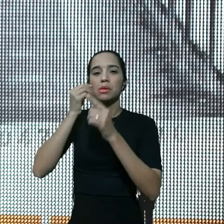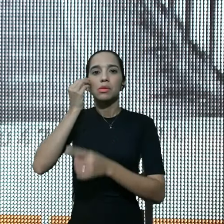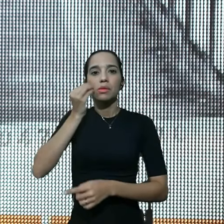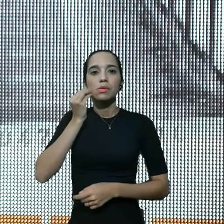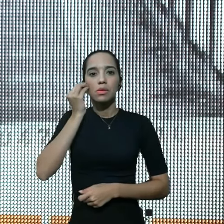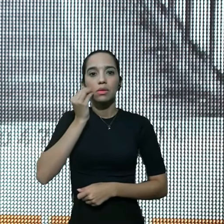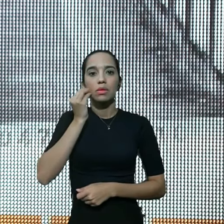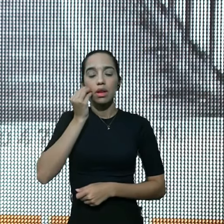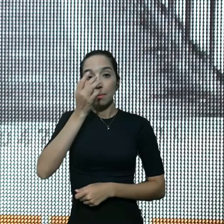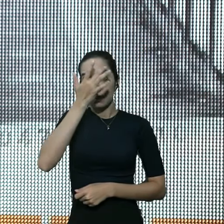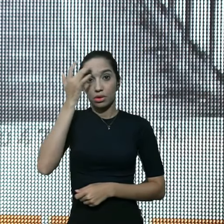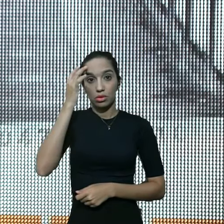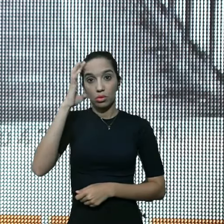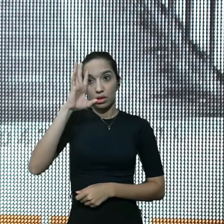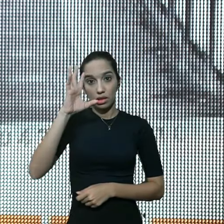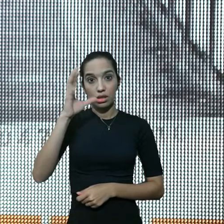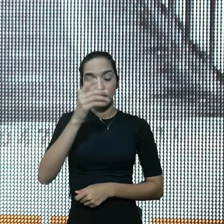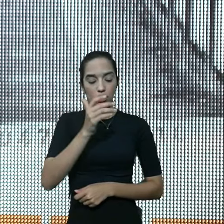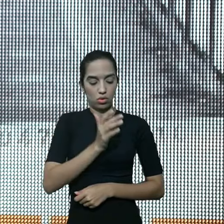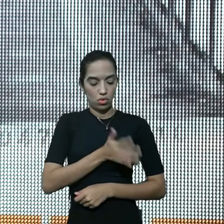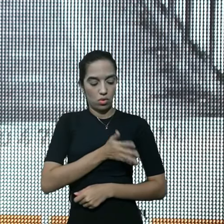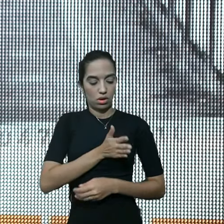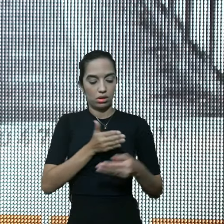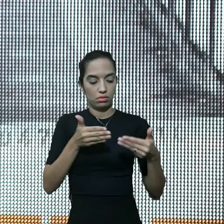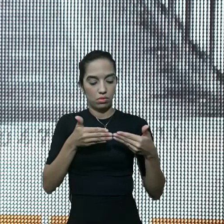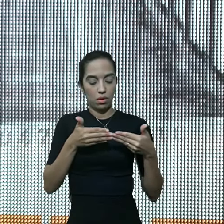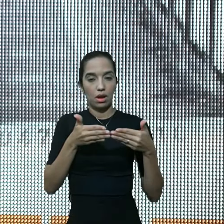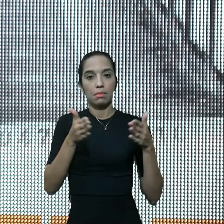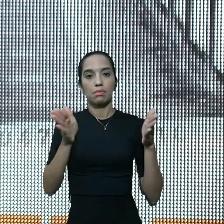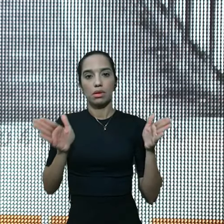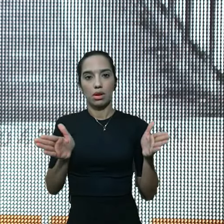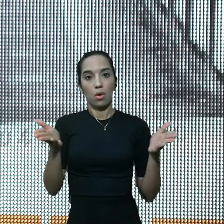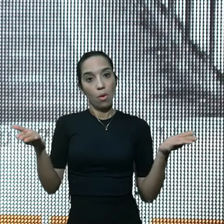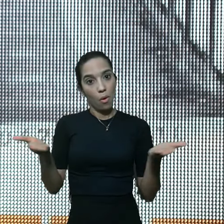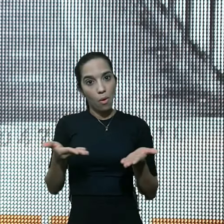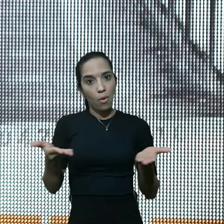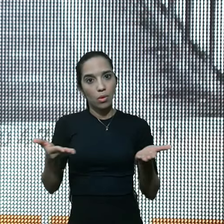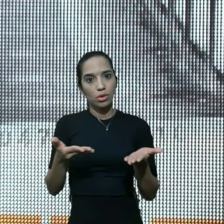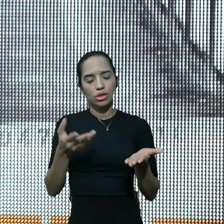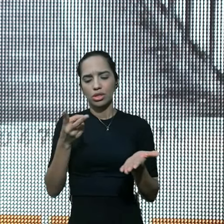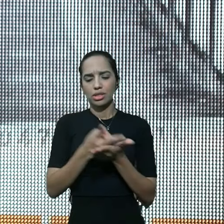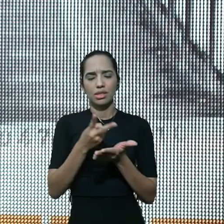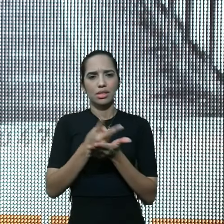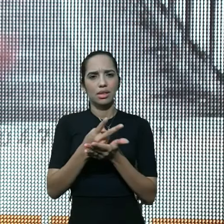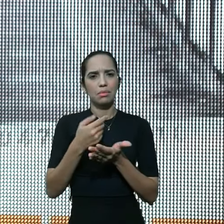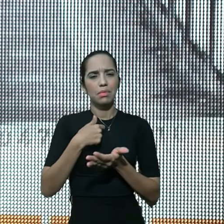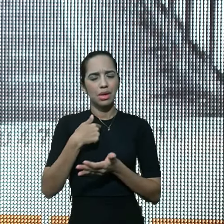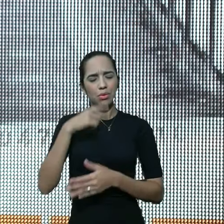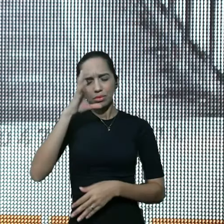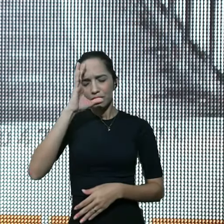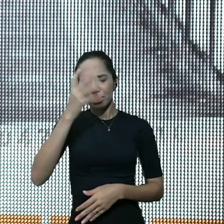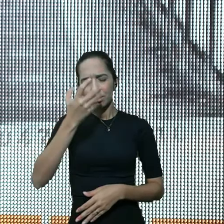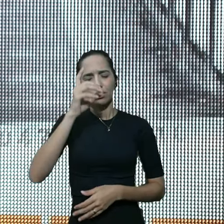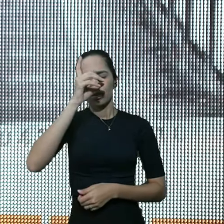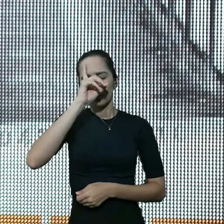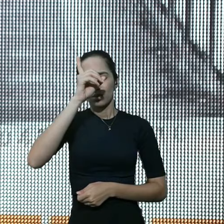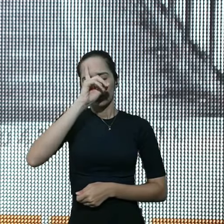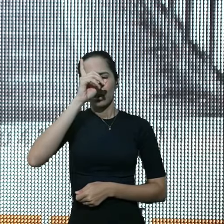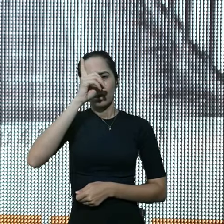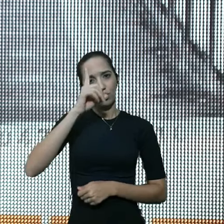decidiu, abrir o seu coração, hoje, e todos os dias, eu faço essa decisão, todos os dias,